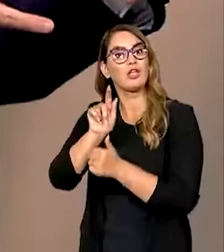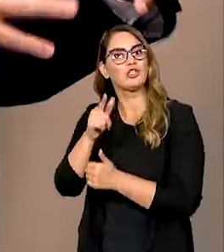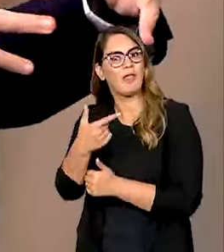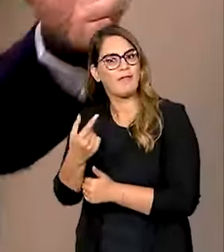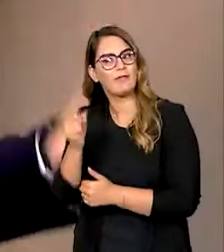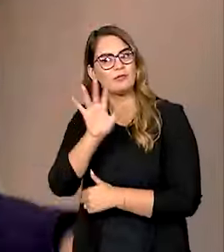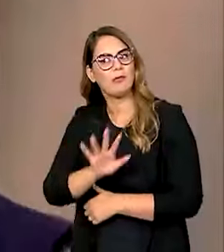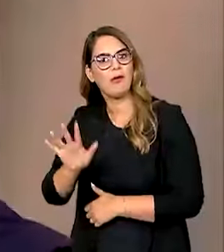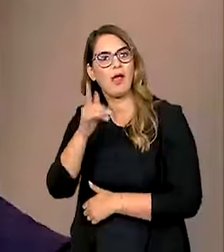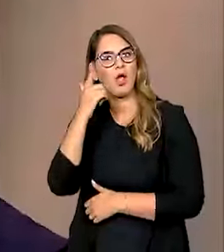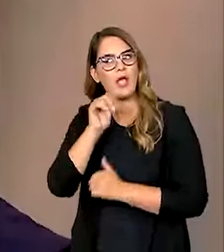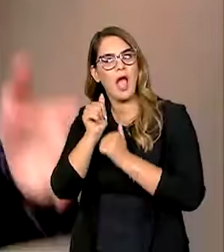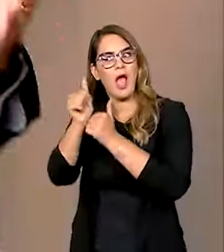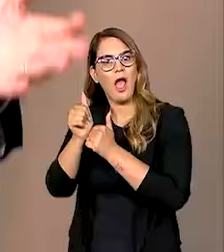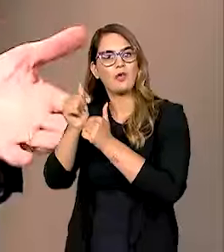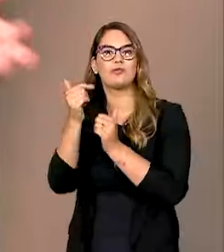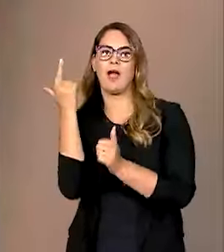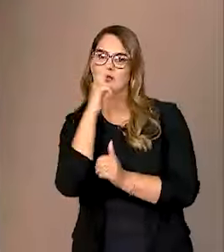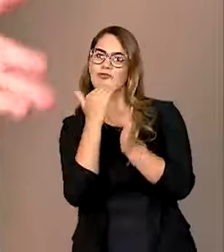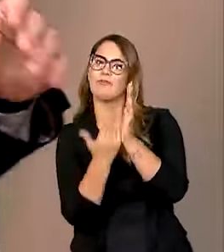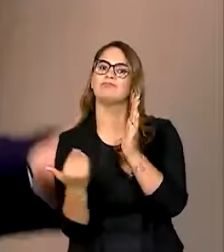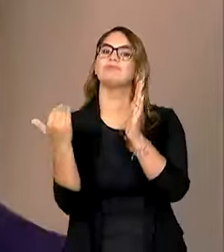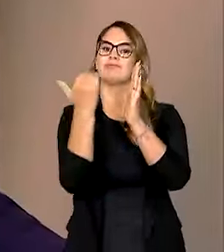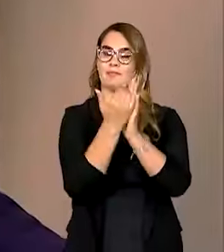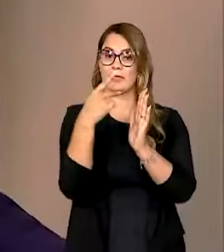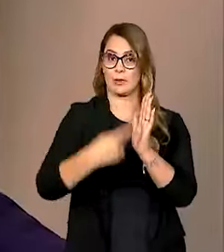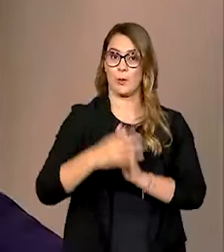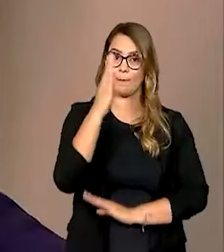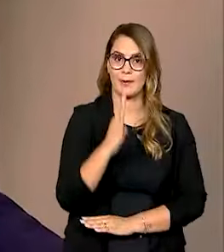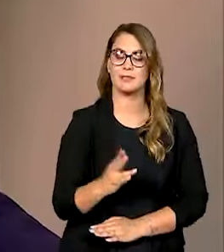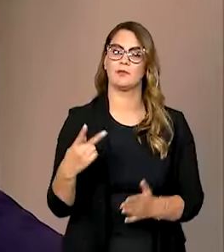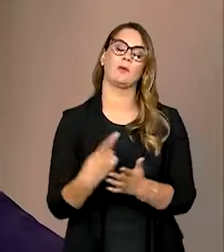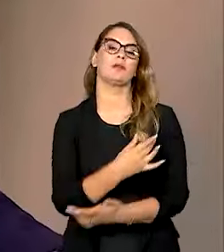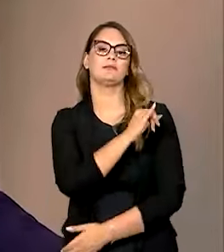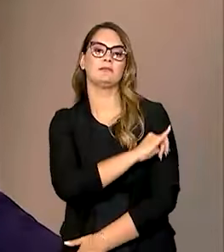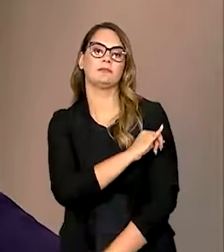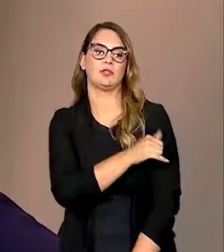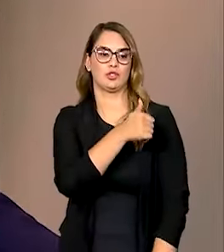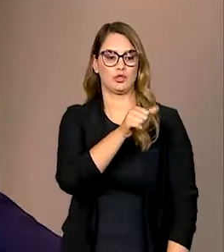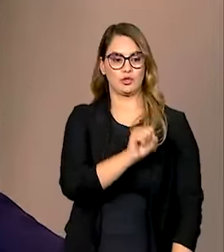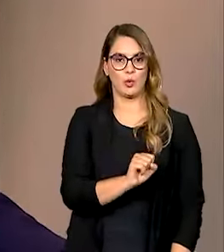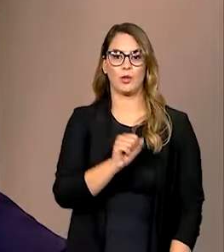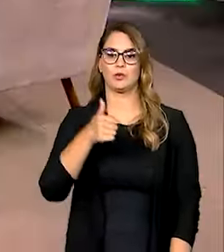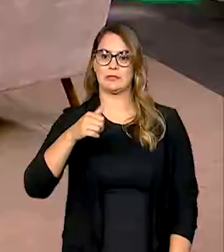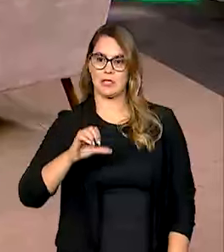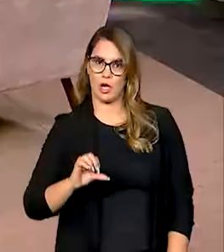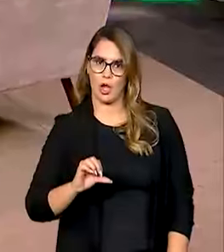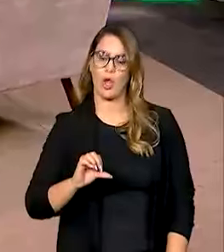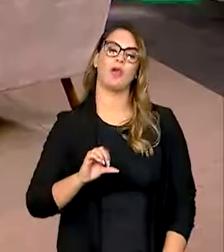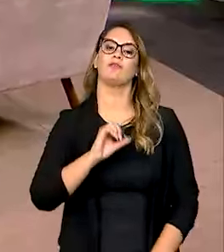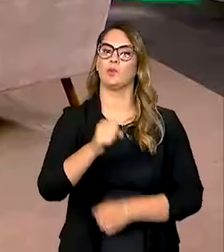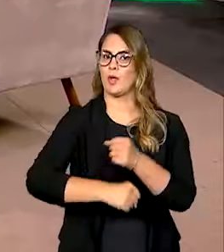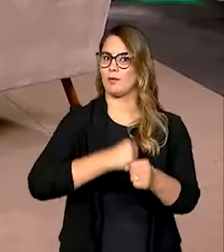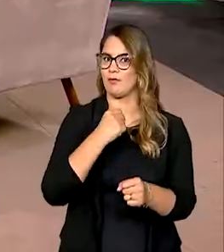um todo para chegar na cúpula final. Que, no caso do Brasil, vai ser no Rio de Janeiro, em 18 e 19 de novembro do ano que vem. E aí vai